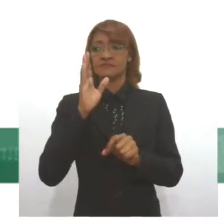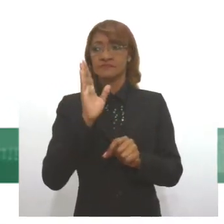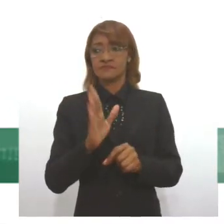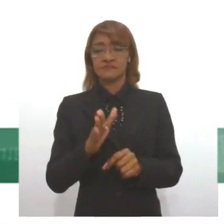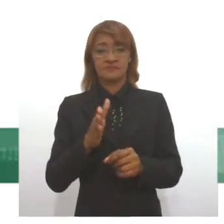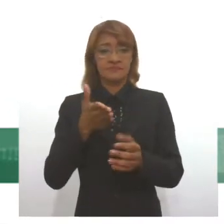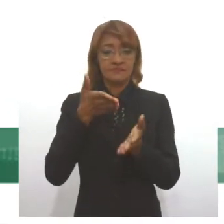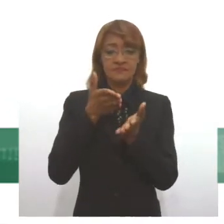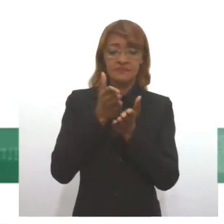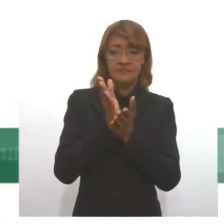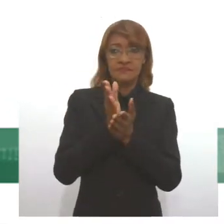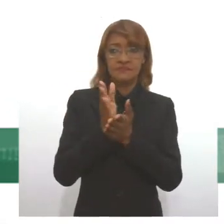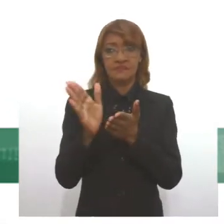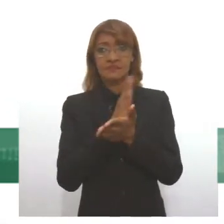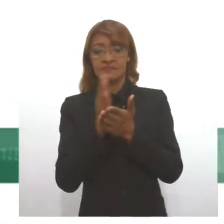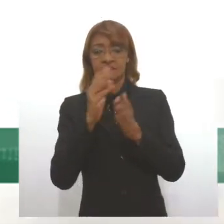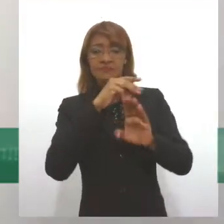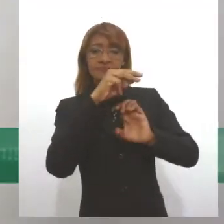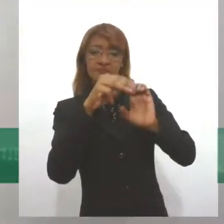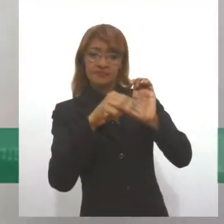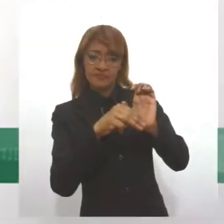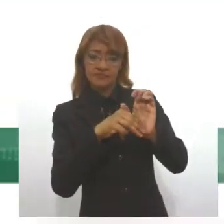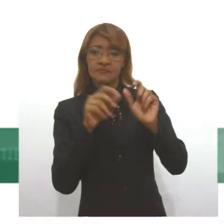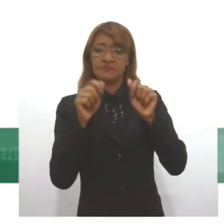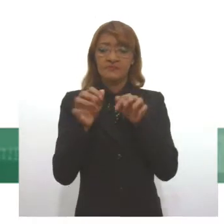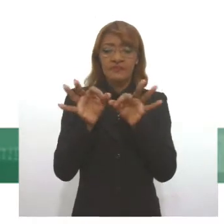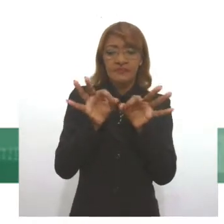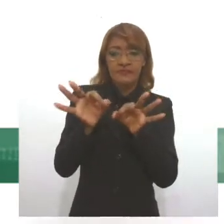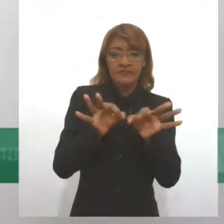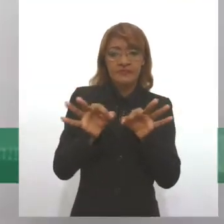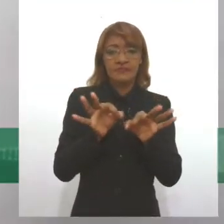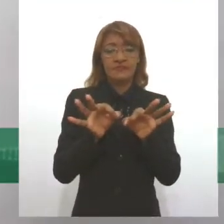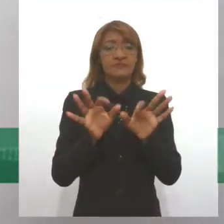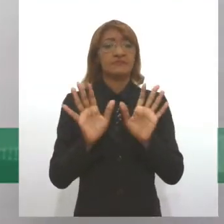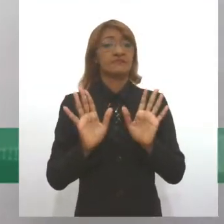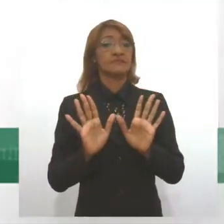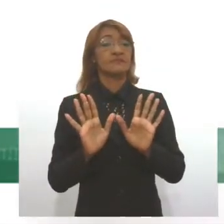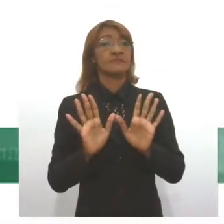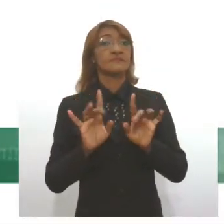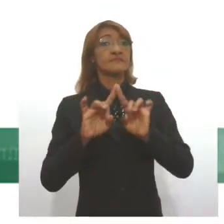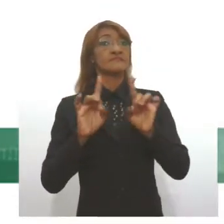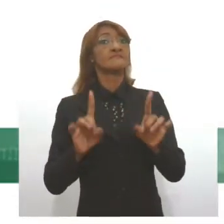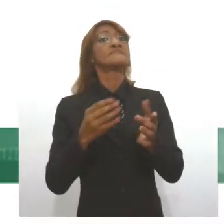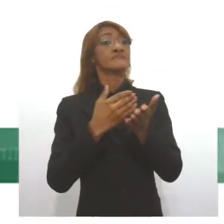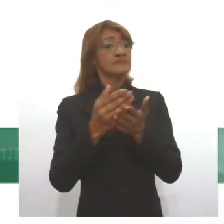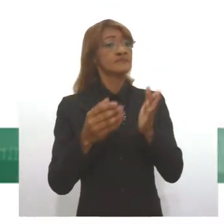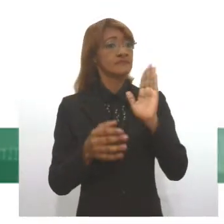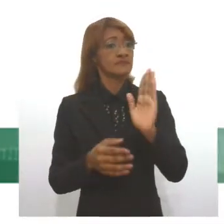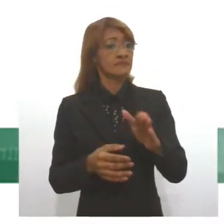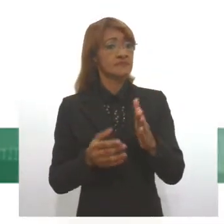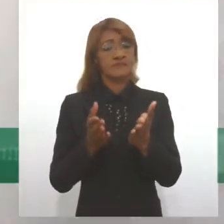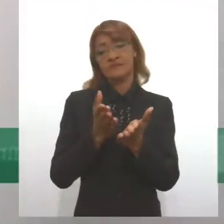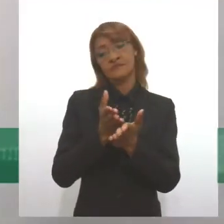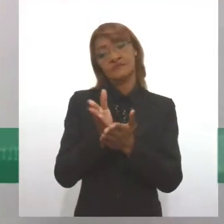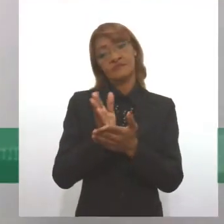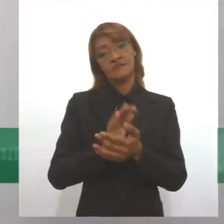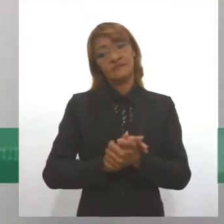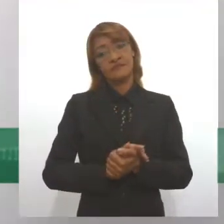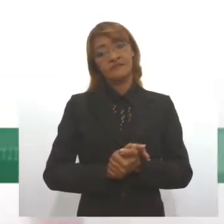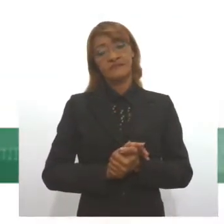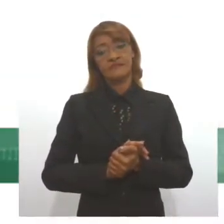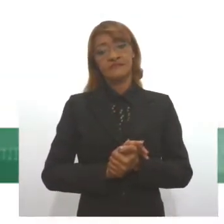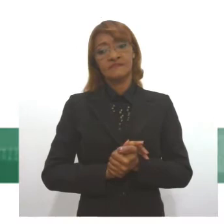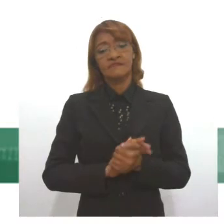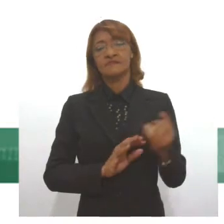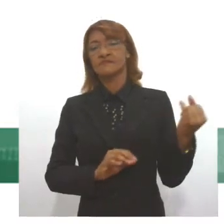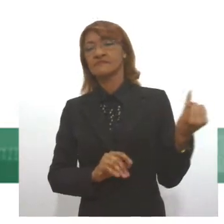fazer algumas emendas, fazer uns ajustes, nada é perfeito. Mas é o primeiro passo, sendo essa aprovação, já é de